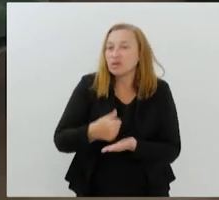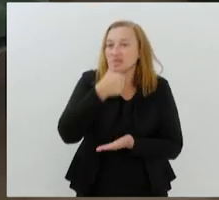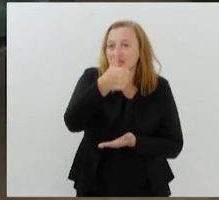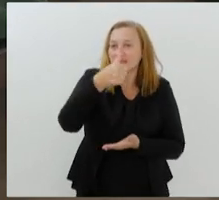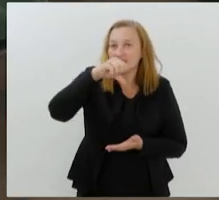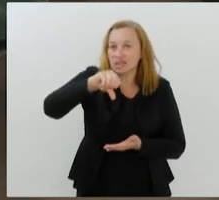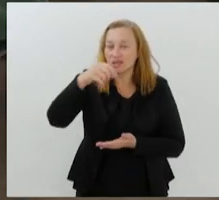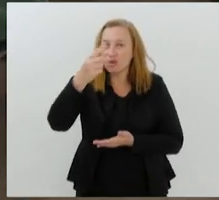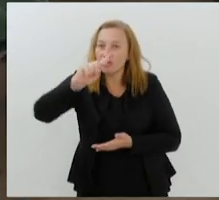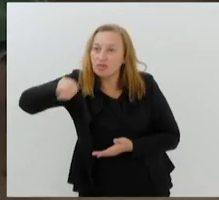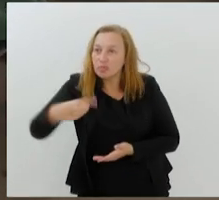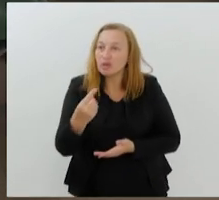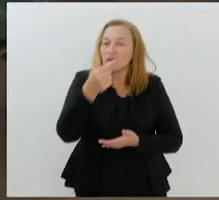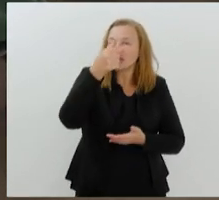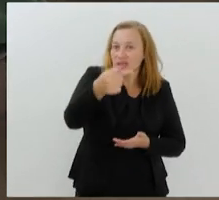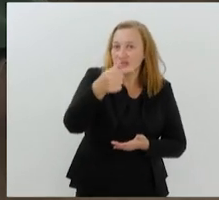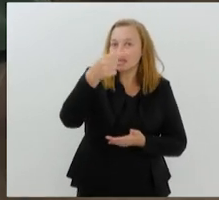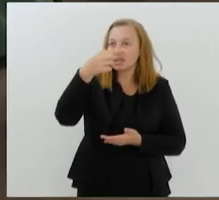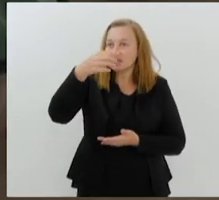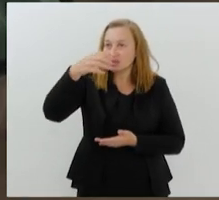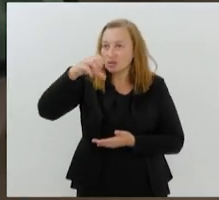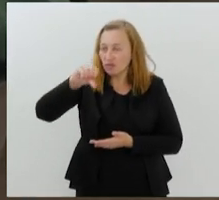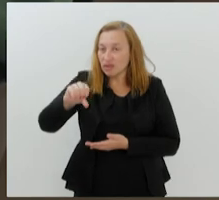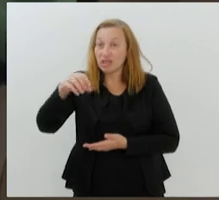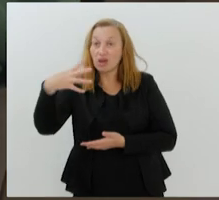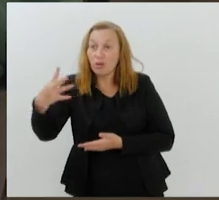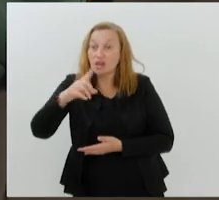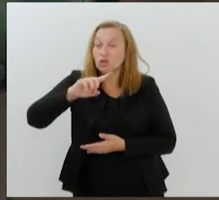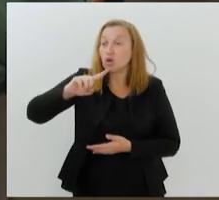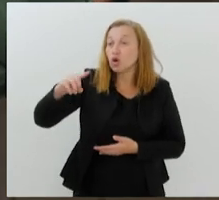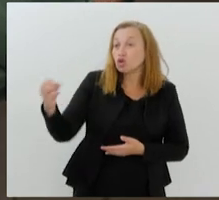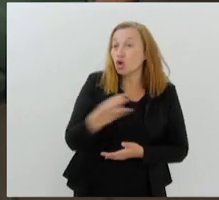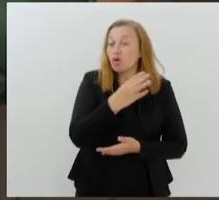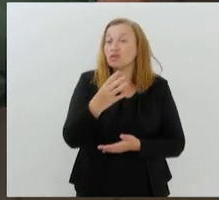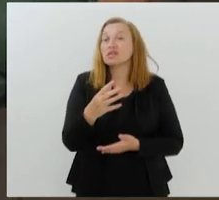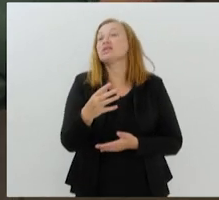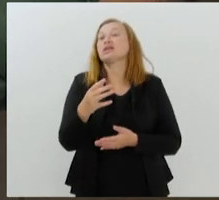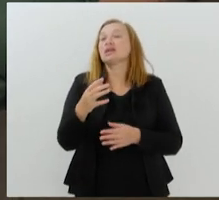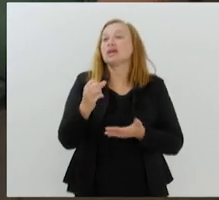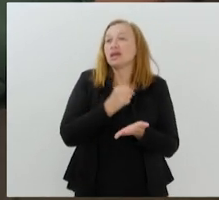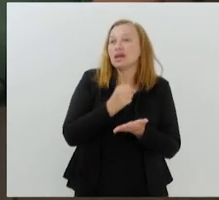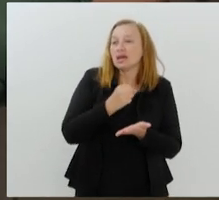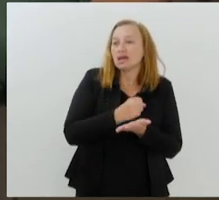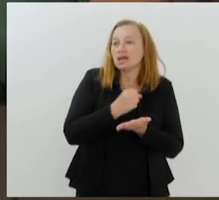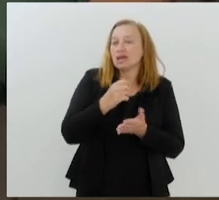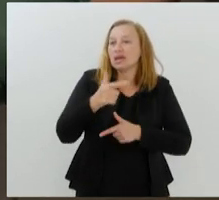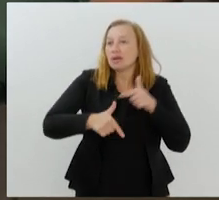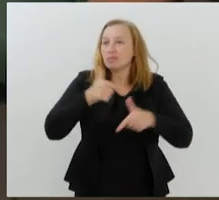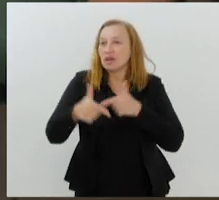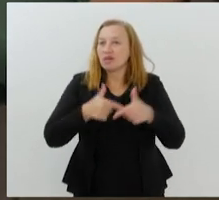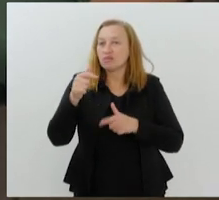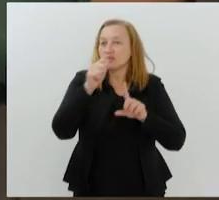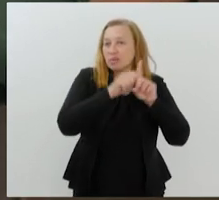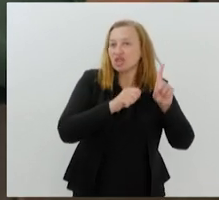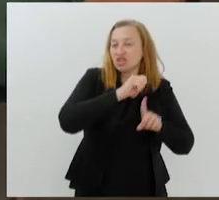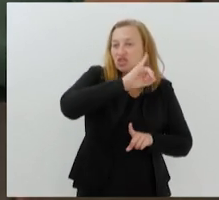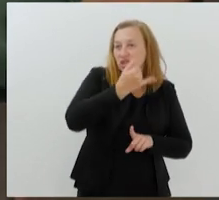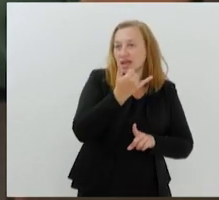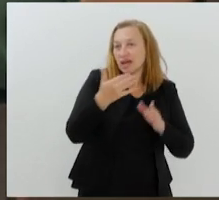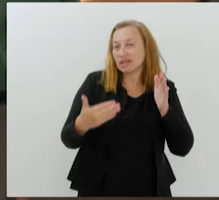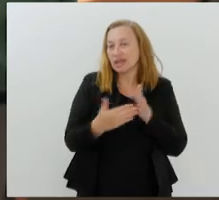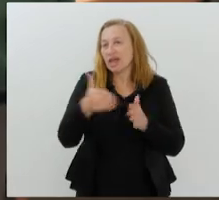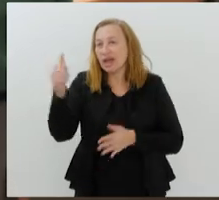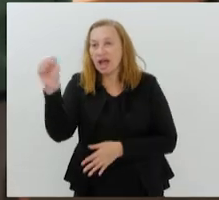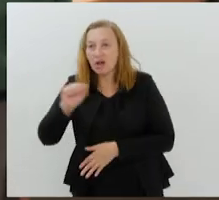.794 novos empregos formais de janeiro a agosto, saldo 14,4